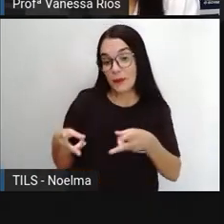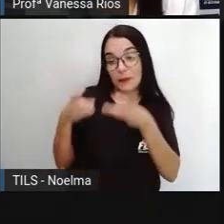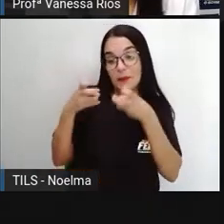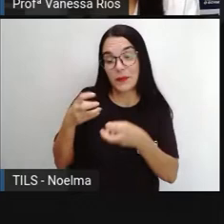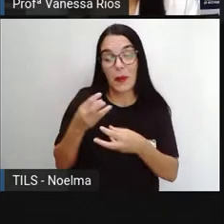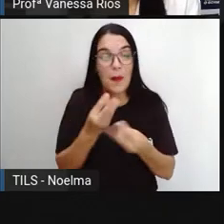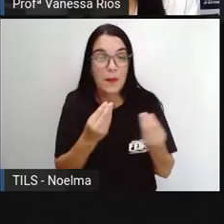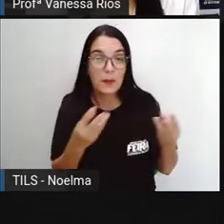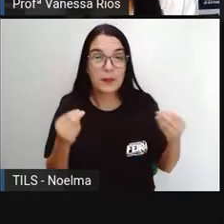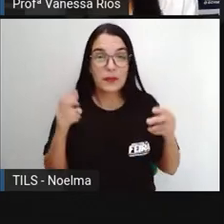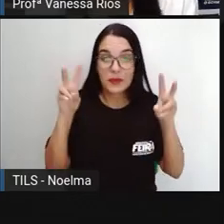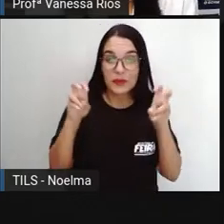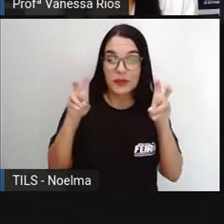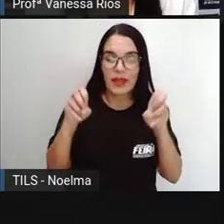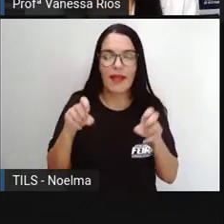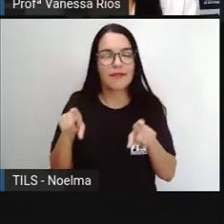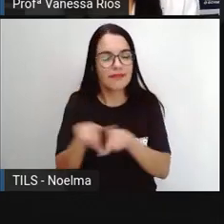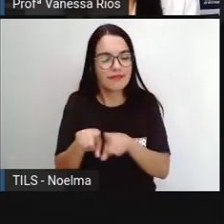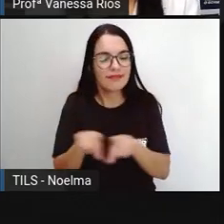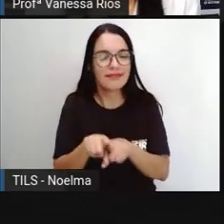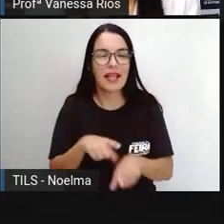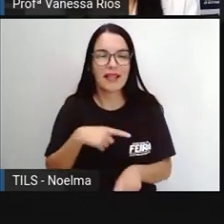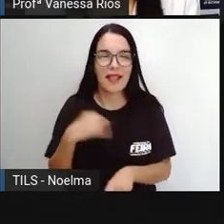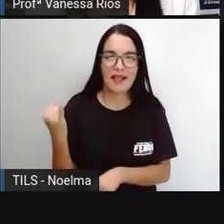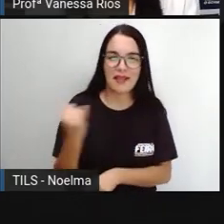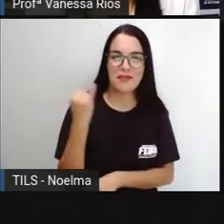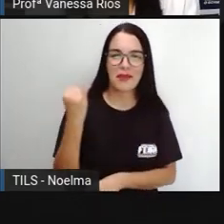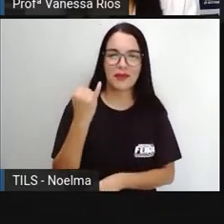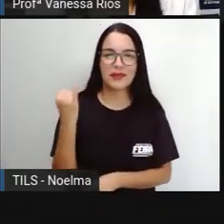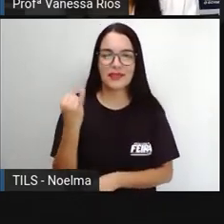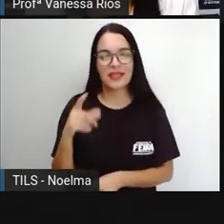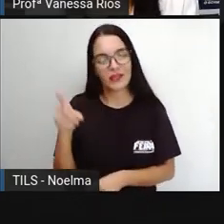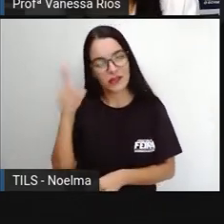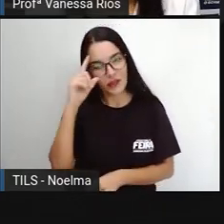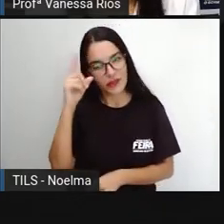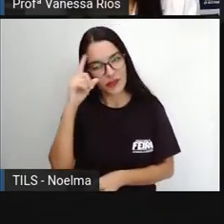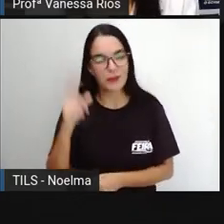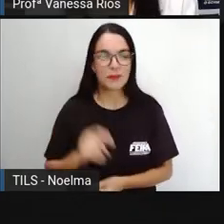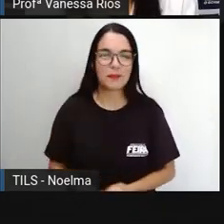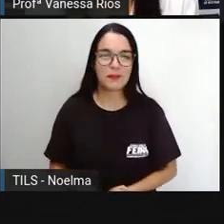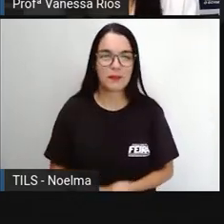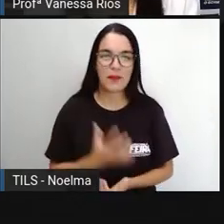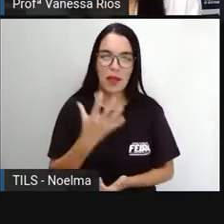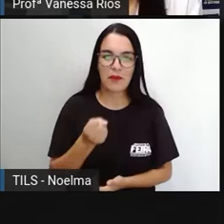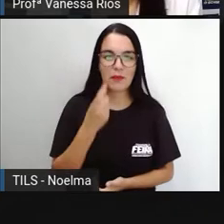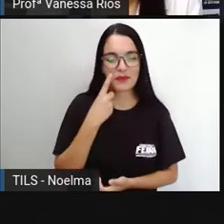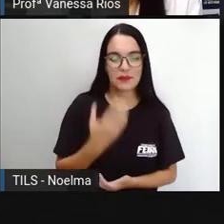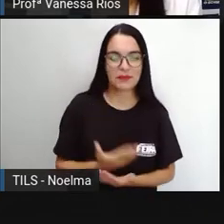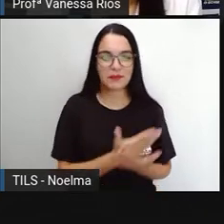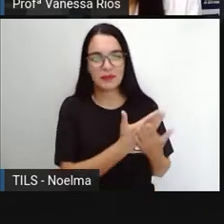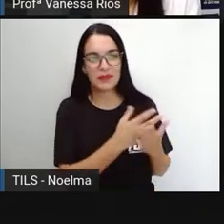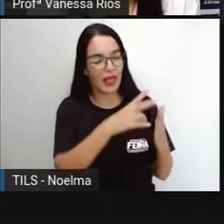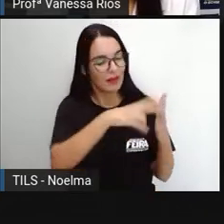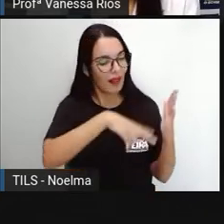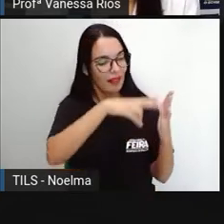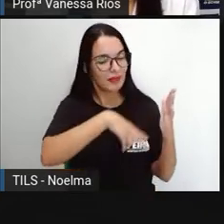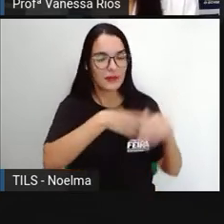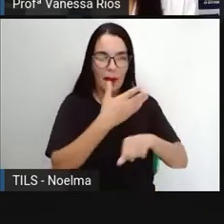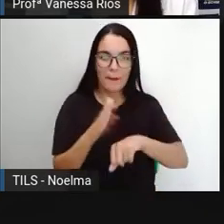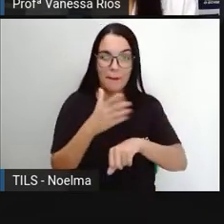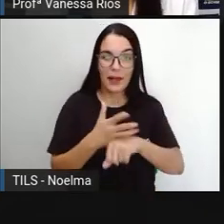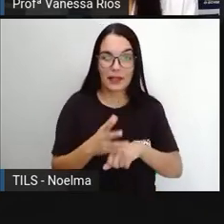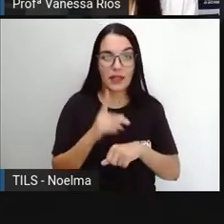assuntos, muitos temas e vemos no nosso dia a dia. Então vamos lá para a nossa prática de leitura,